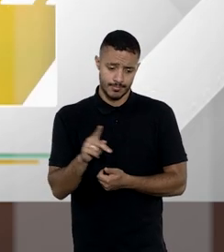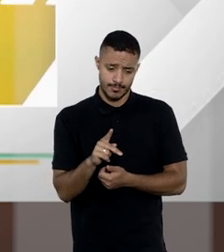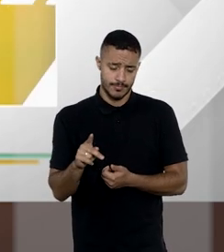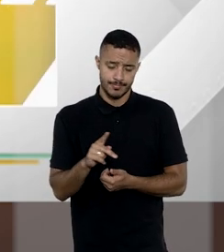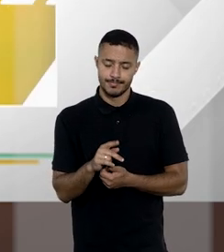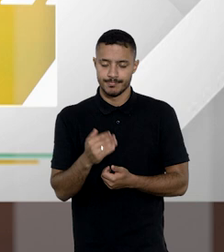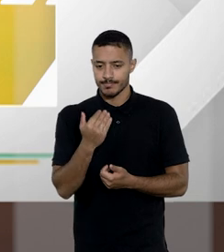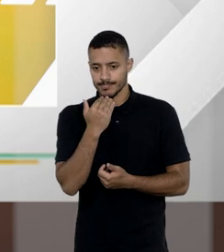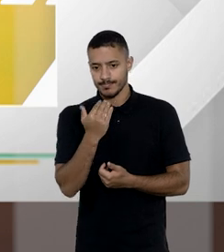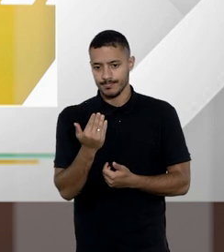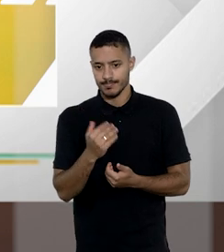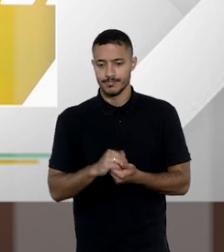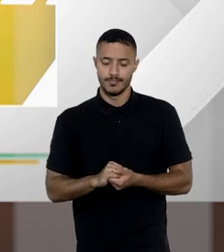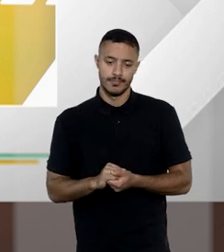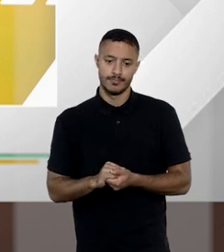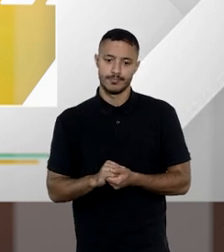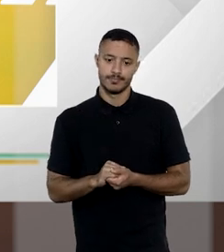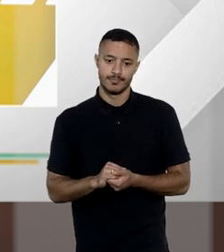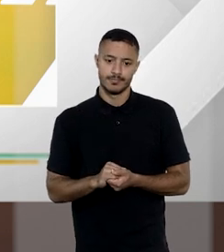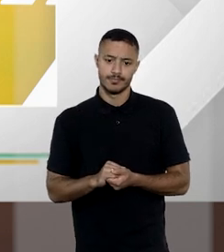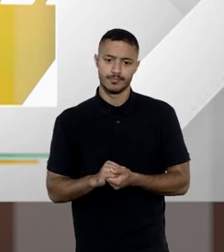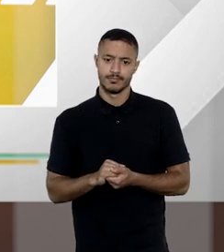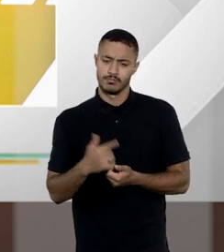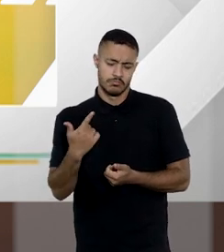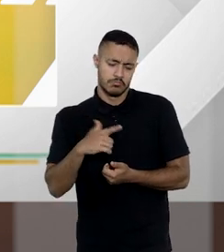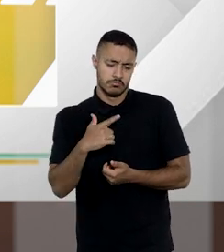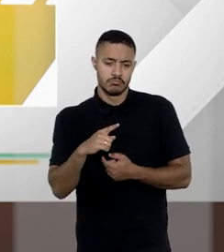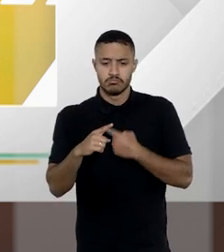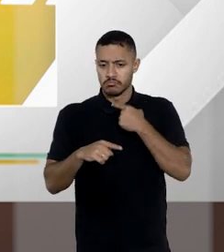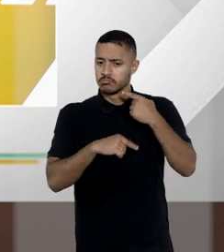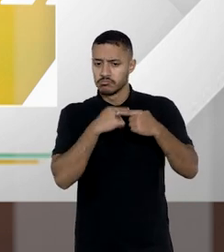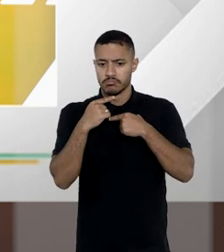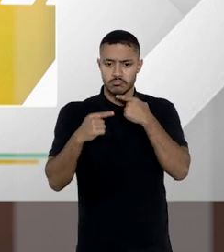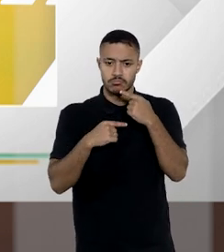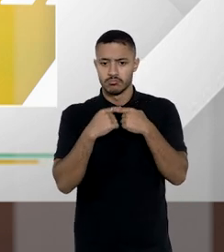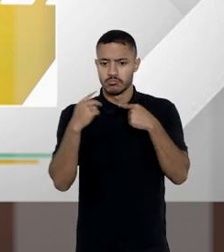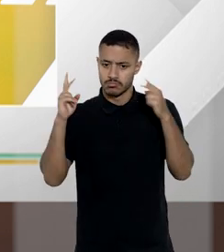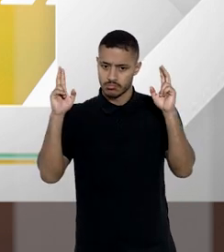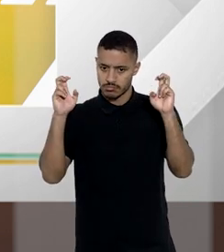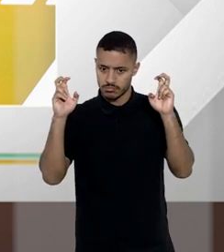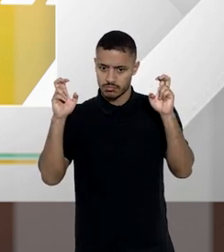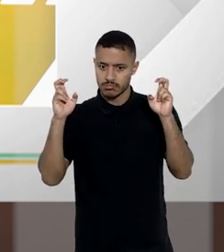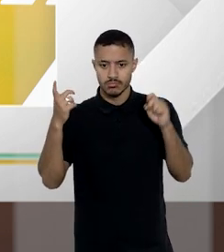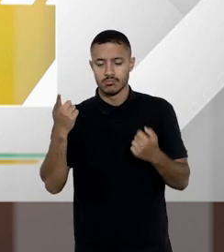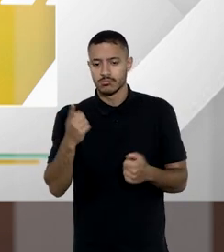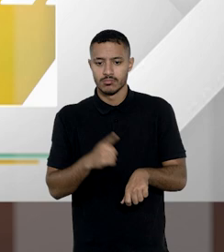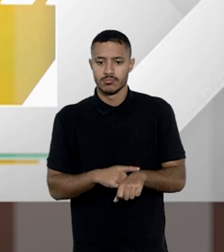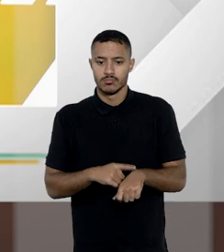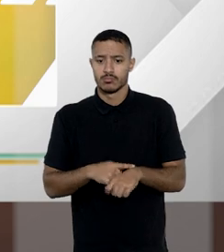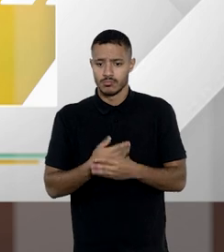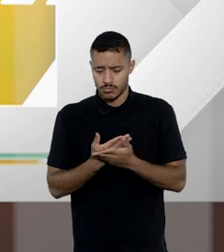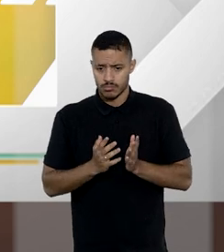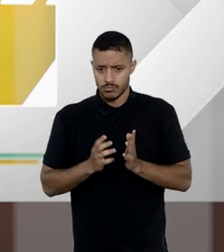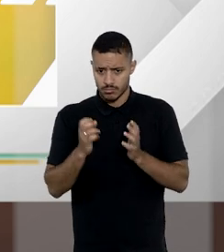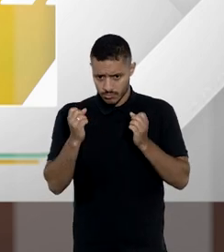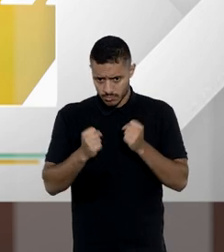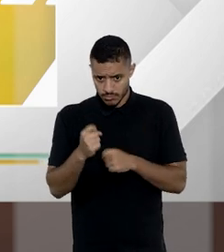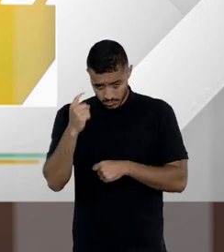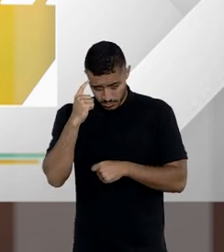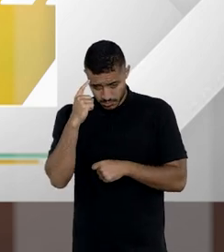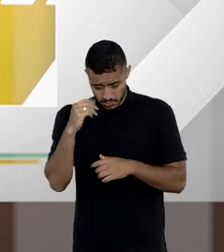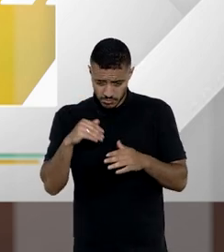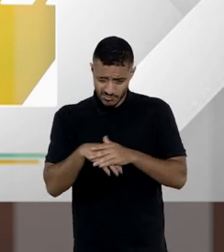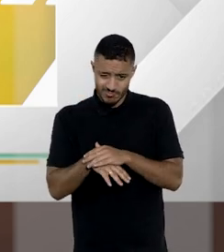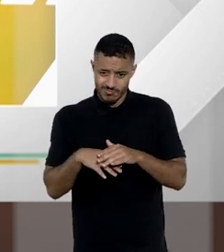Professor Conrado Paulino por favor Sem dúvida Fátima esse é um dos assuntos do momento para que a gente possa